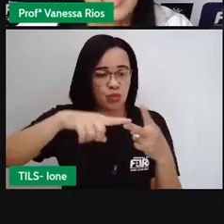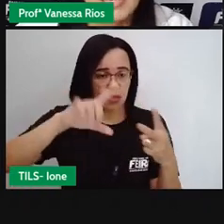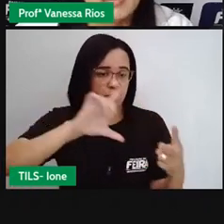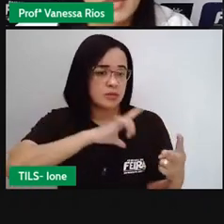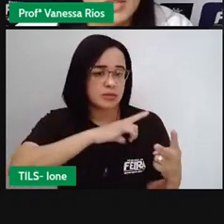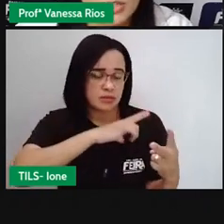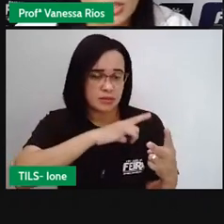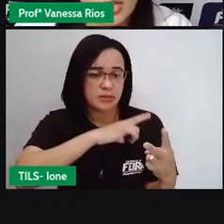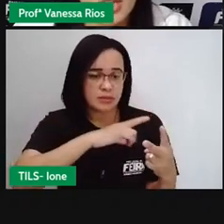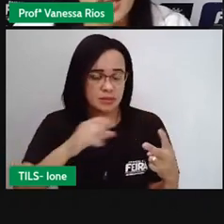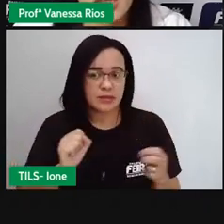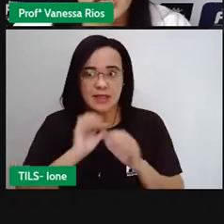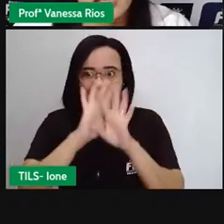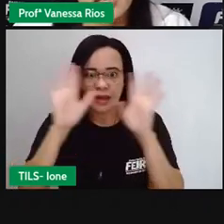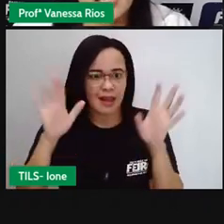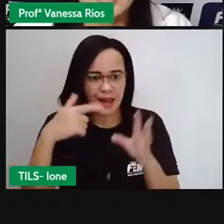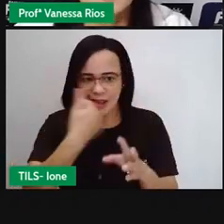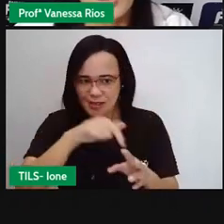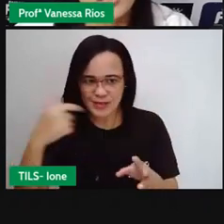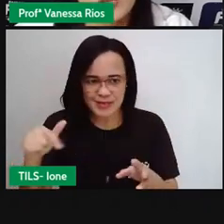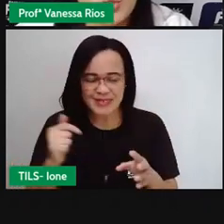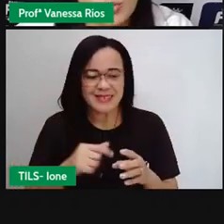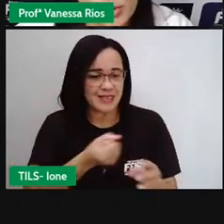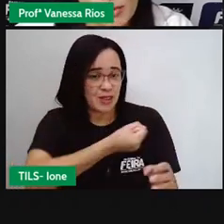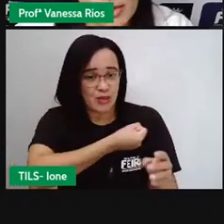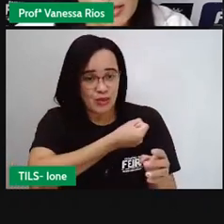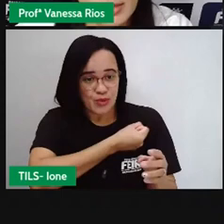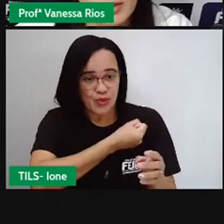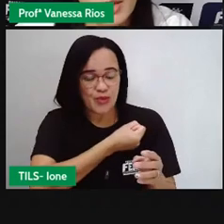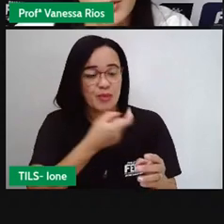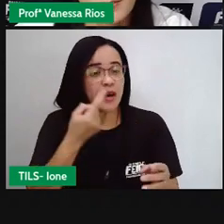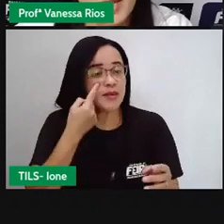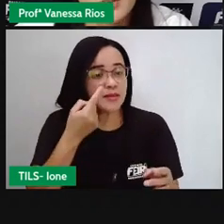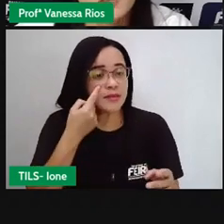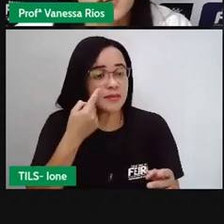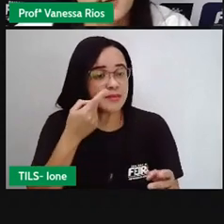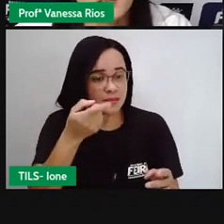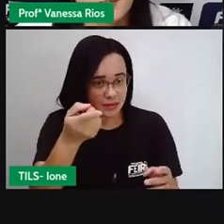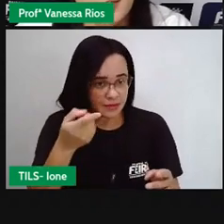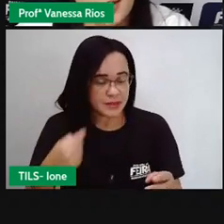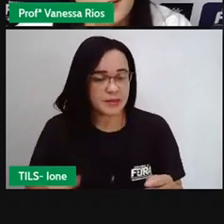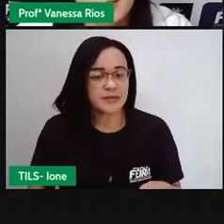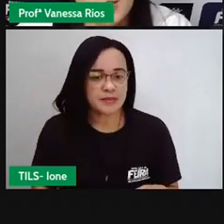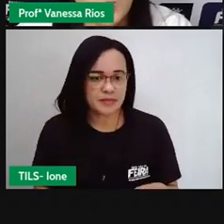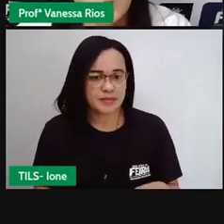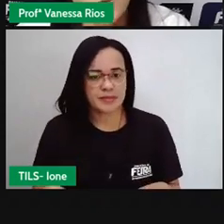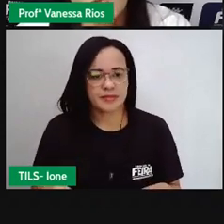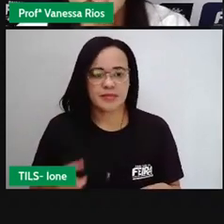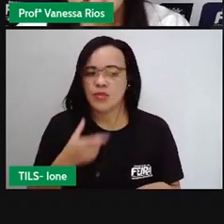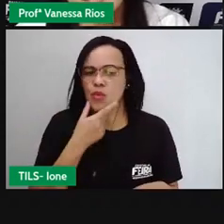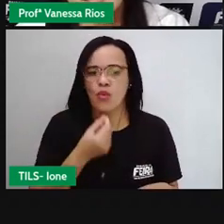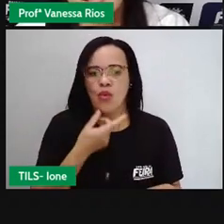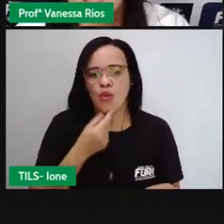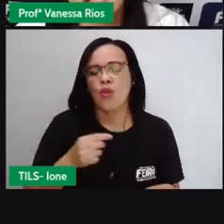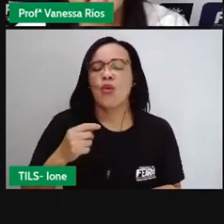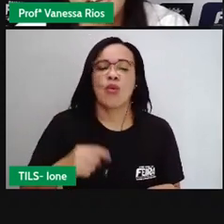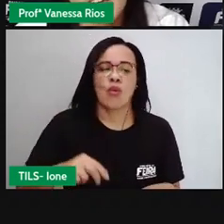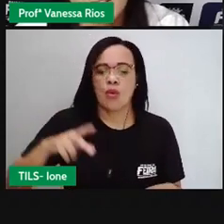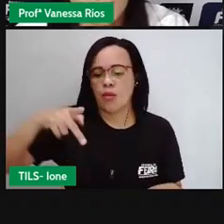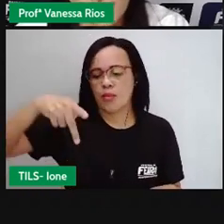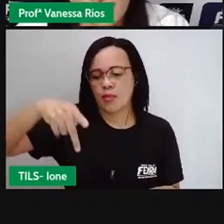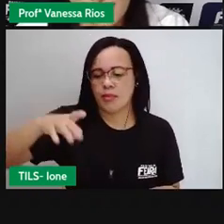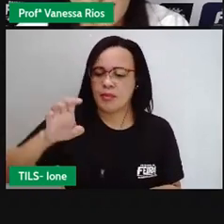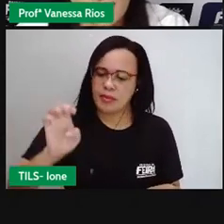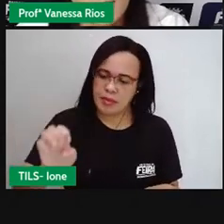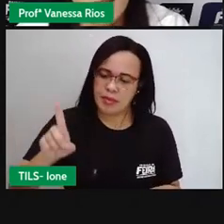estão claramente expostos no problema então aí ó Pedro foi à feira e comprou uma centena e meia de